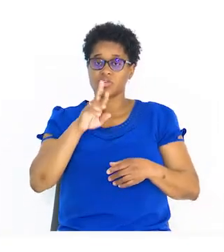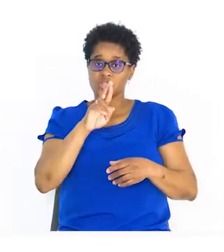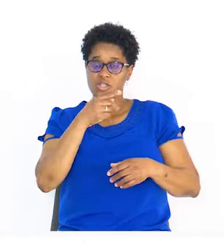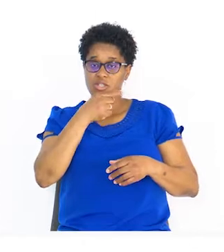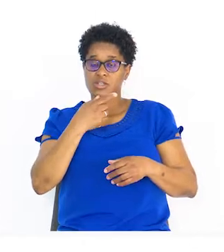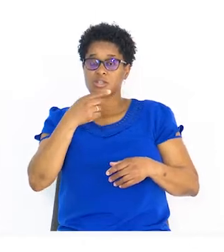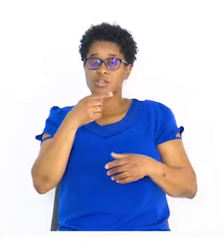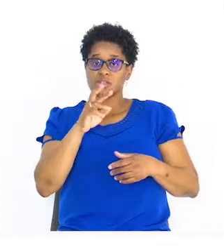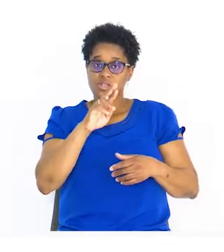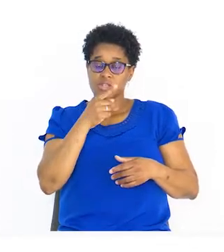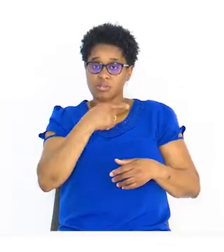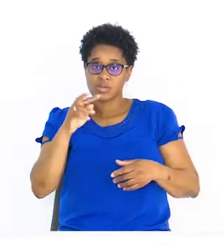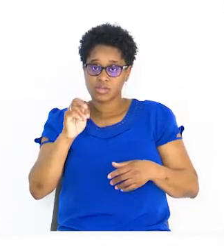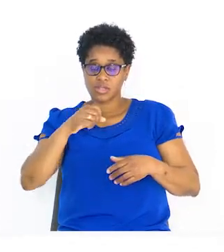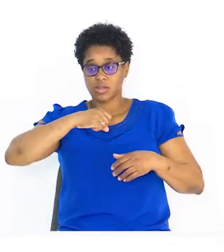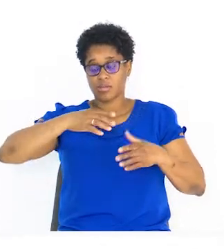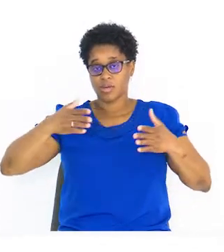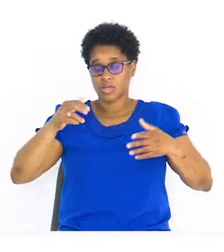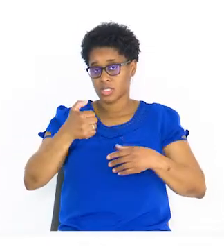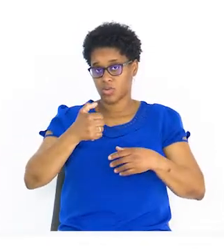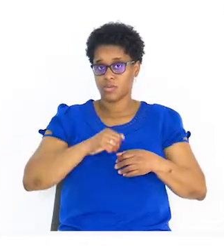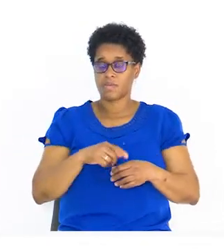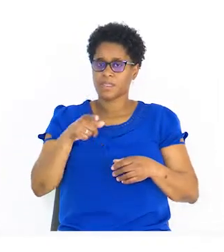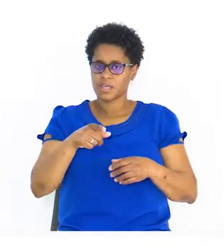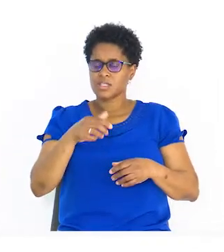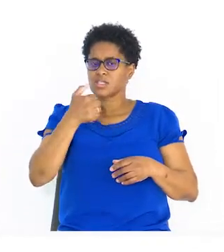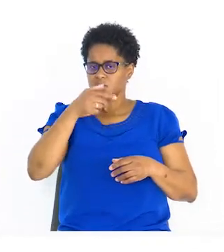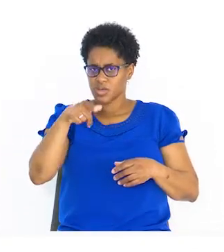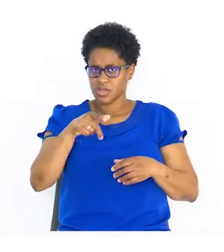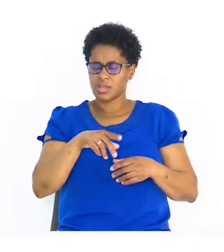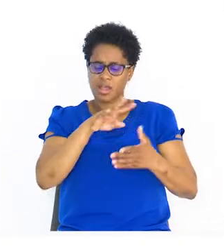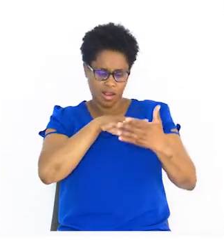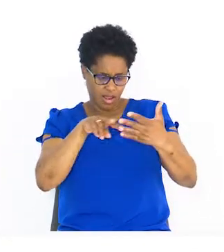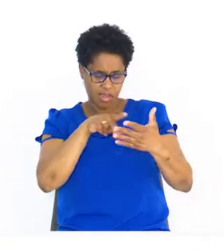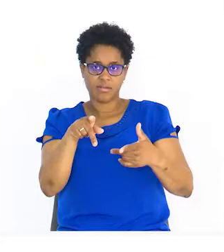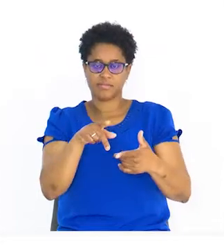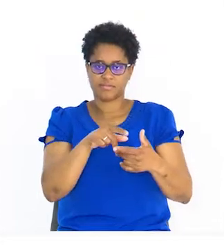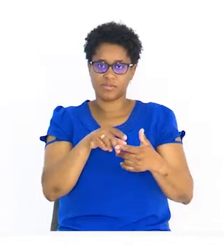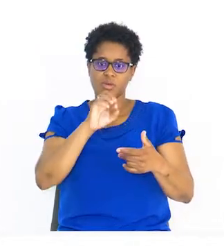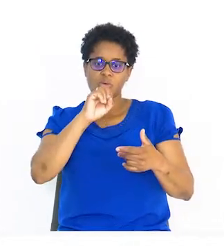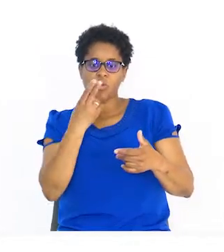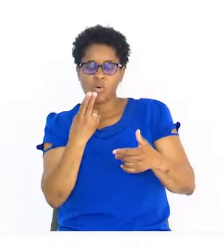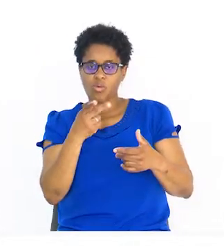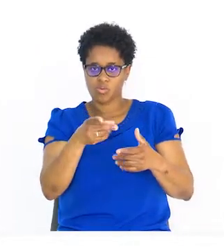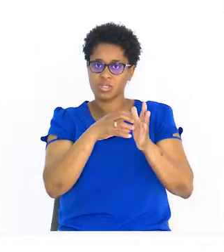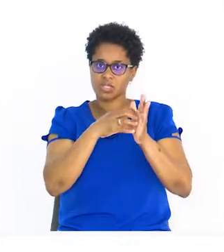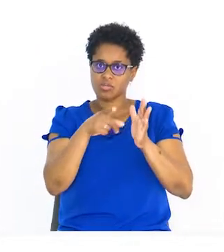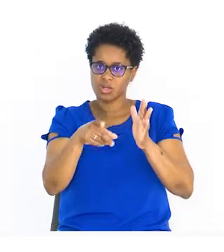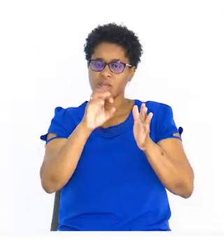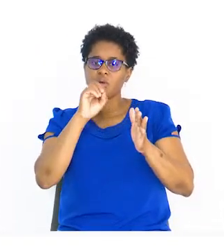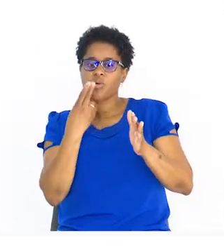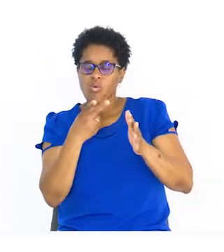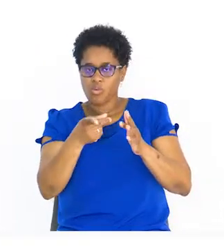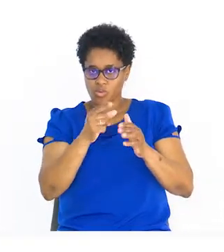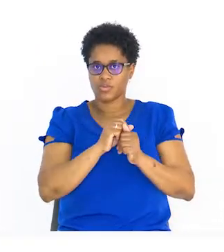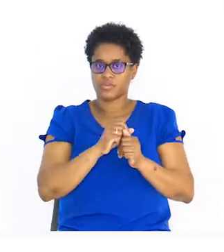x menos 3 é maior do que 5. Este símbolo aqui lê-se ou. Estamos perante